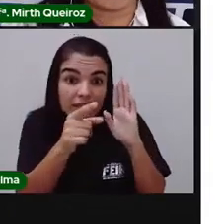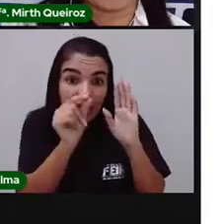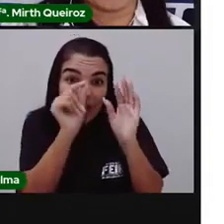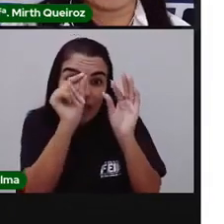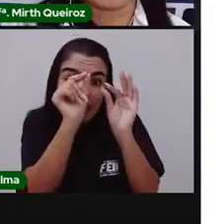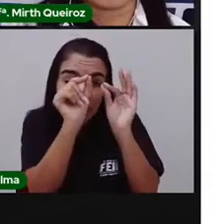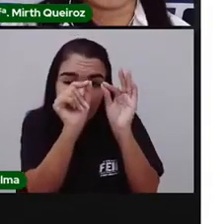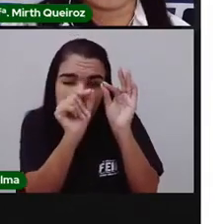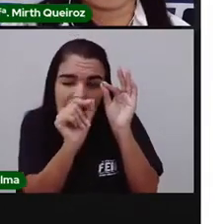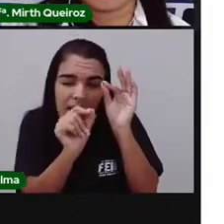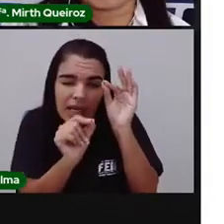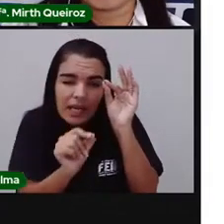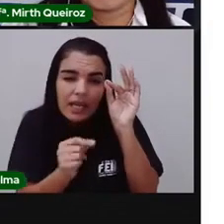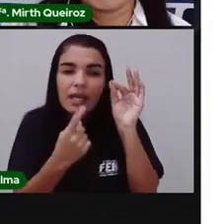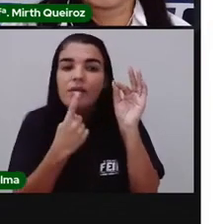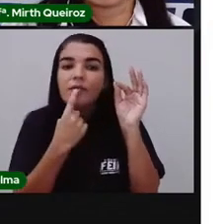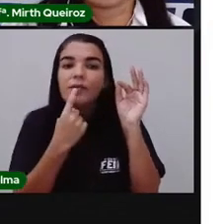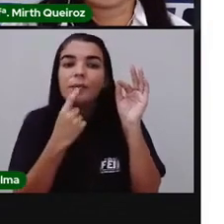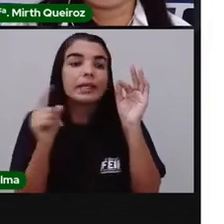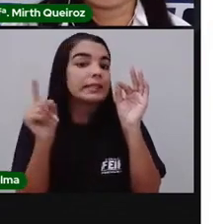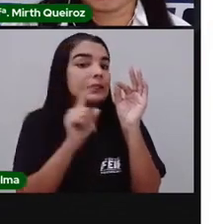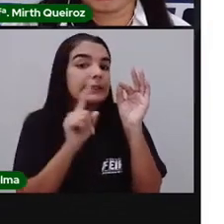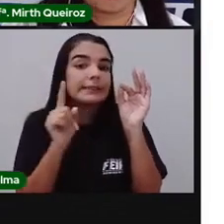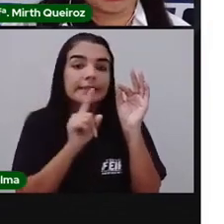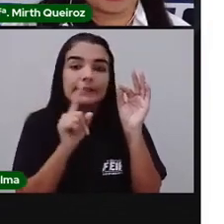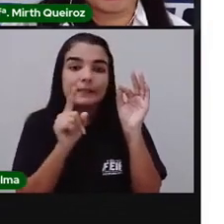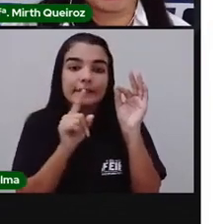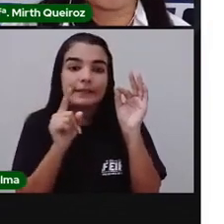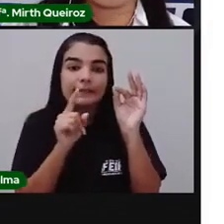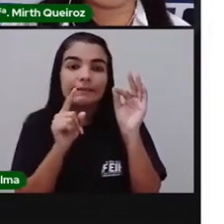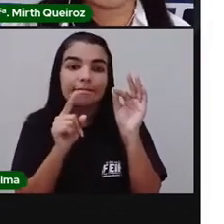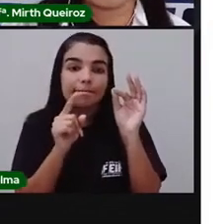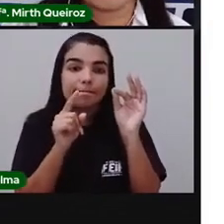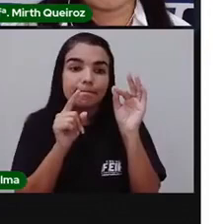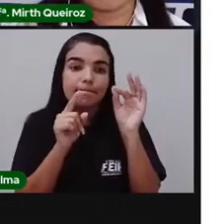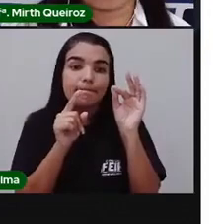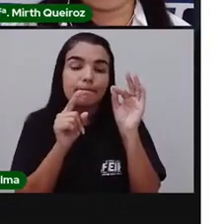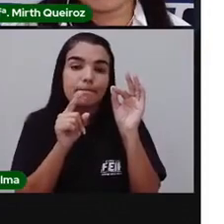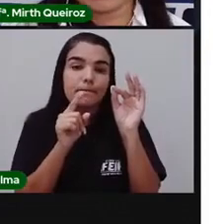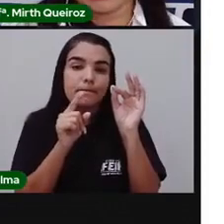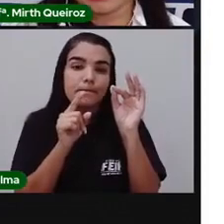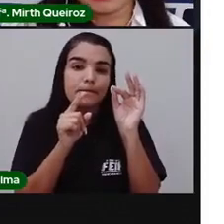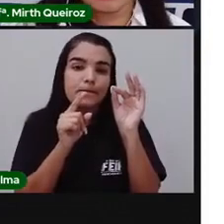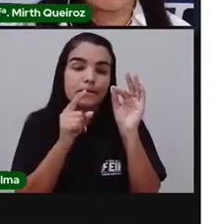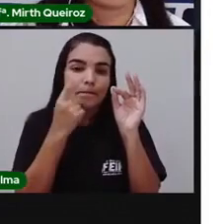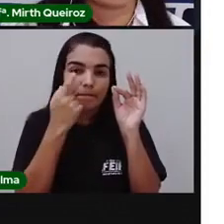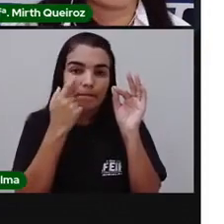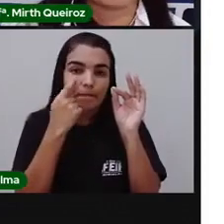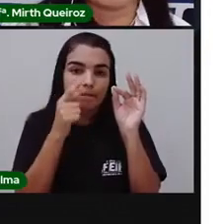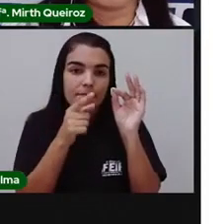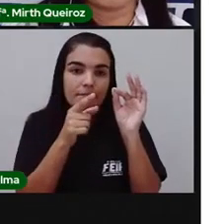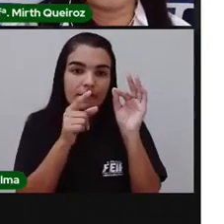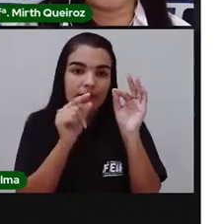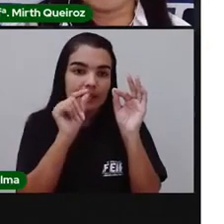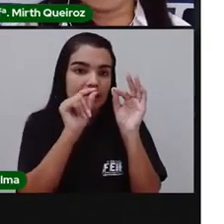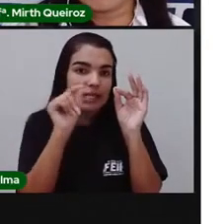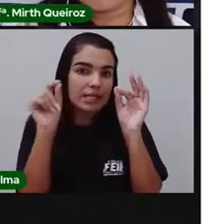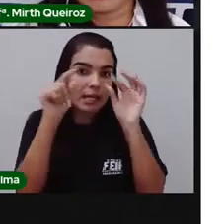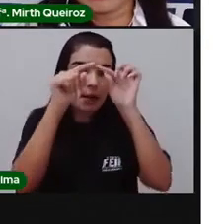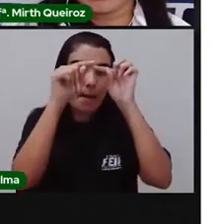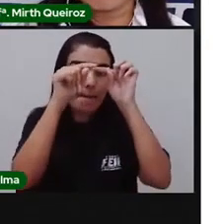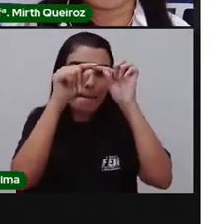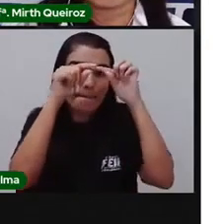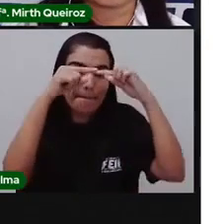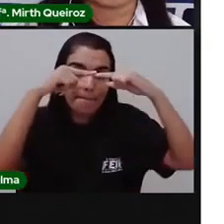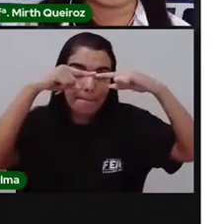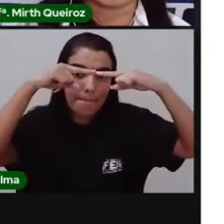em cima, ó, em cima da margem. Essa primeira... Em cima da margem, não. Em cima aqui da linha. A primeira linha. A primeira linha não é para